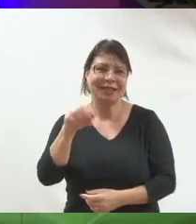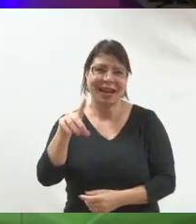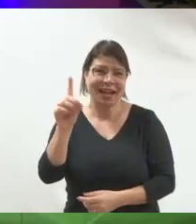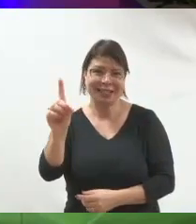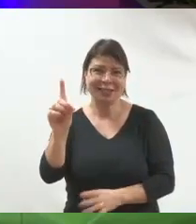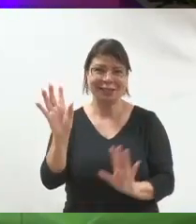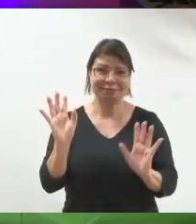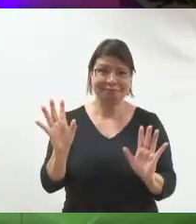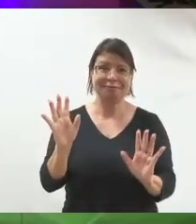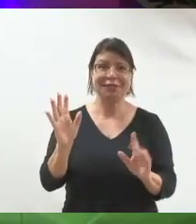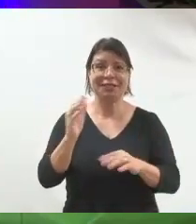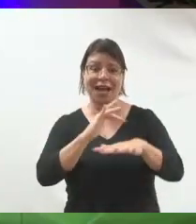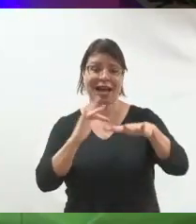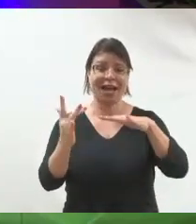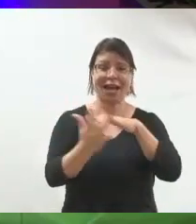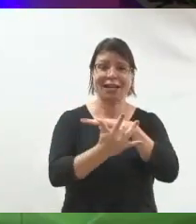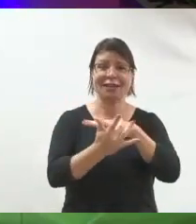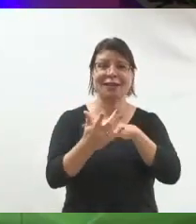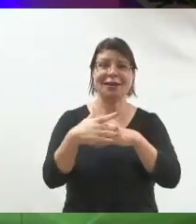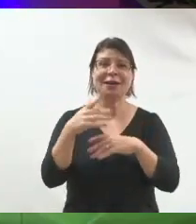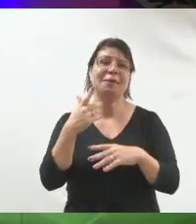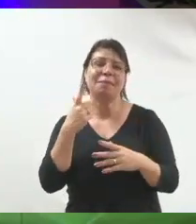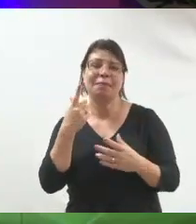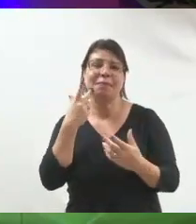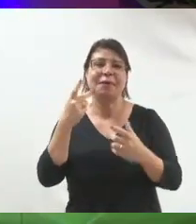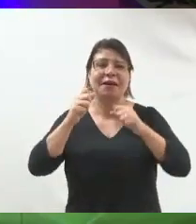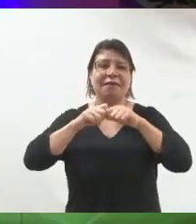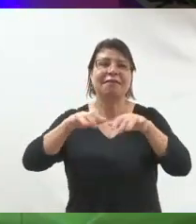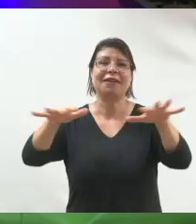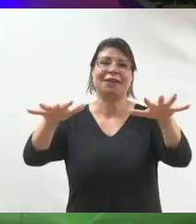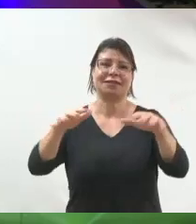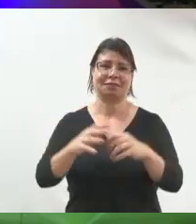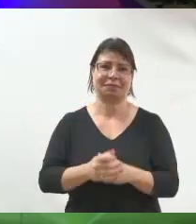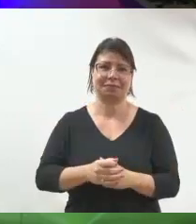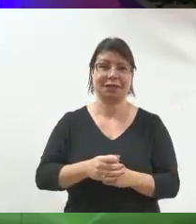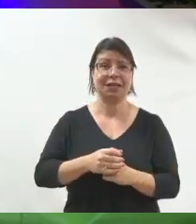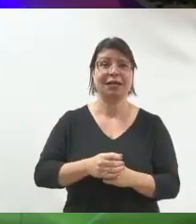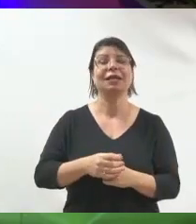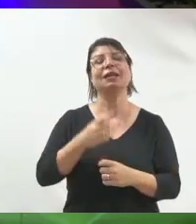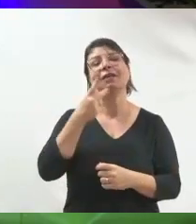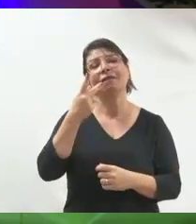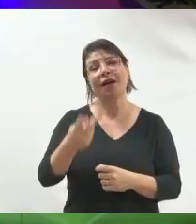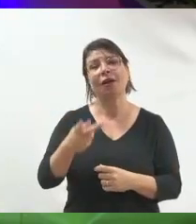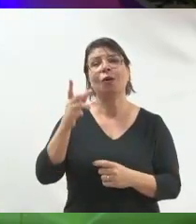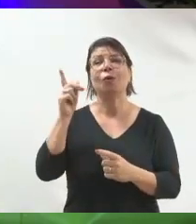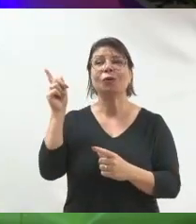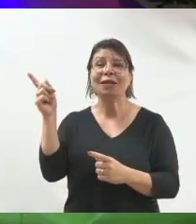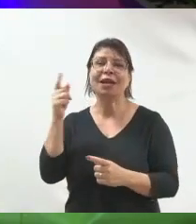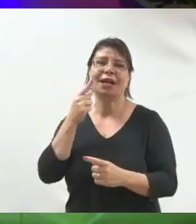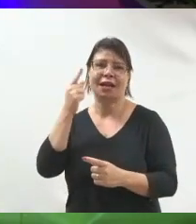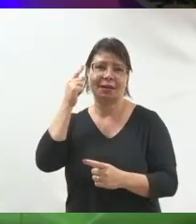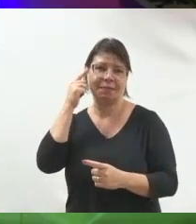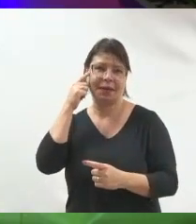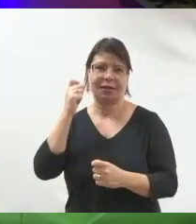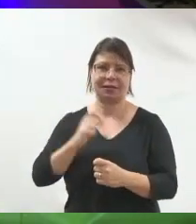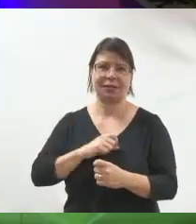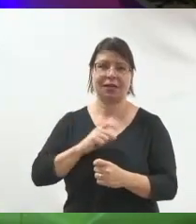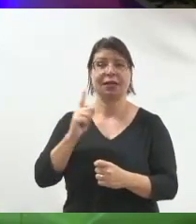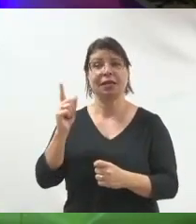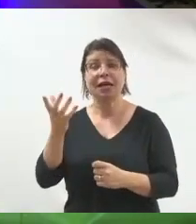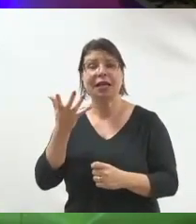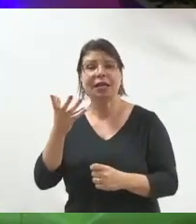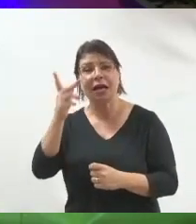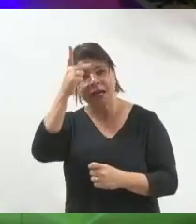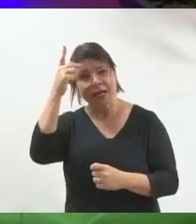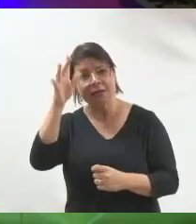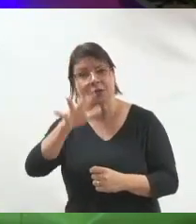rede social pra chamar a atenção, mas levar a mensagem que ele tem. Ele levou aquilo que ele quer que as pessoas saibam.